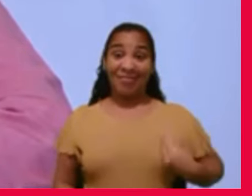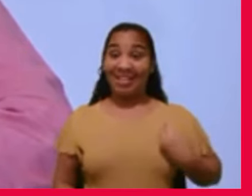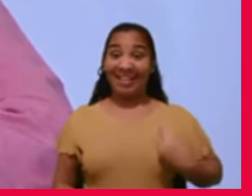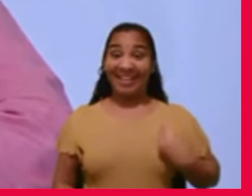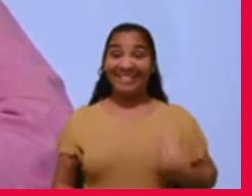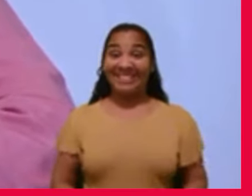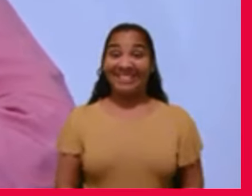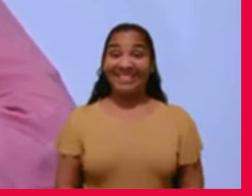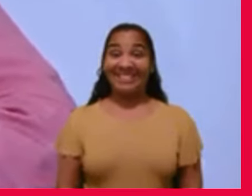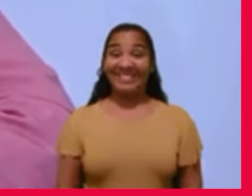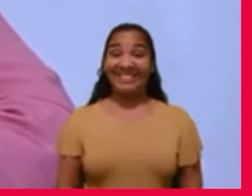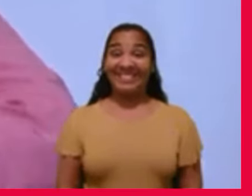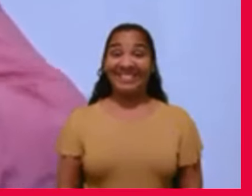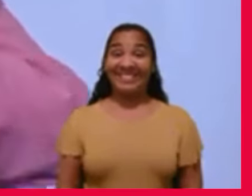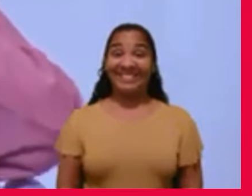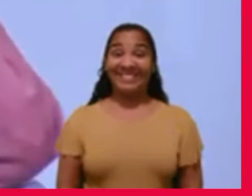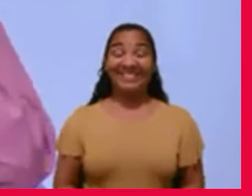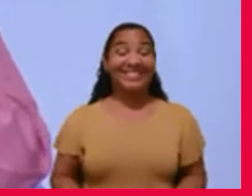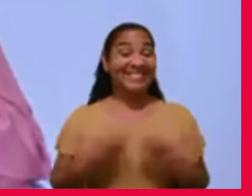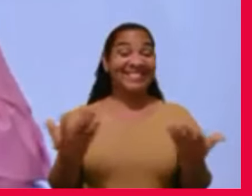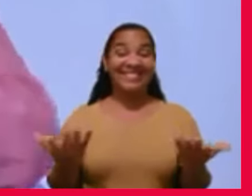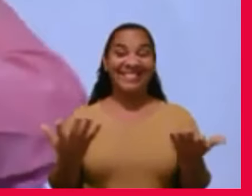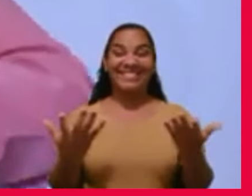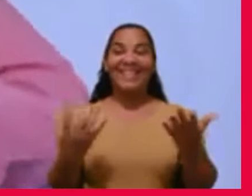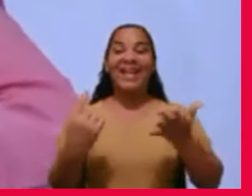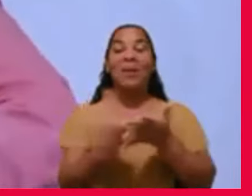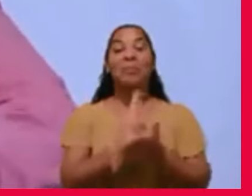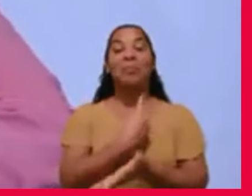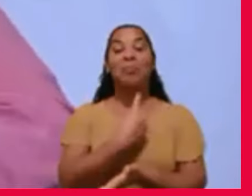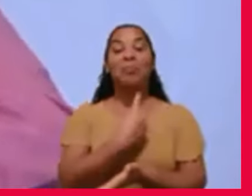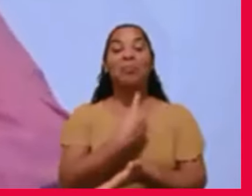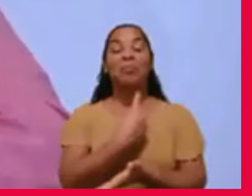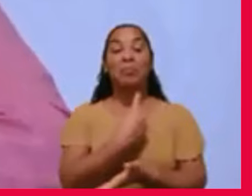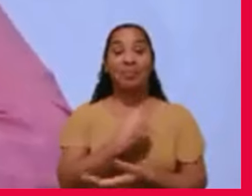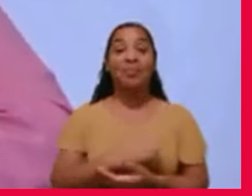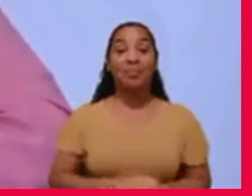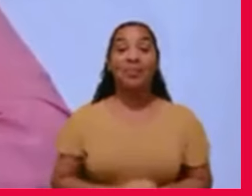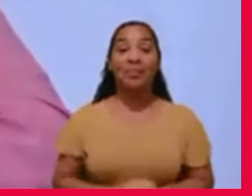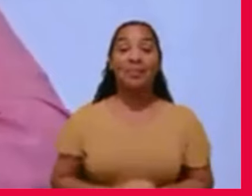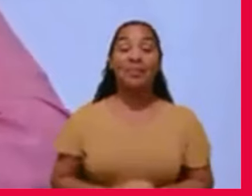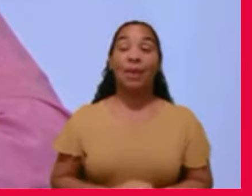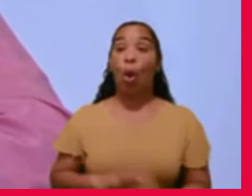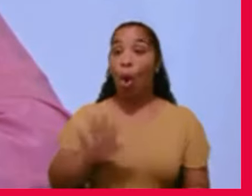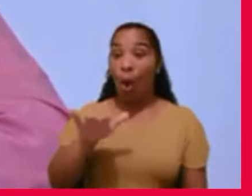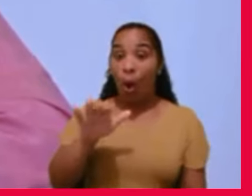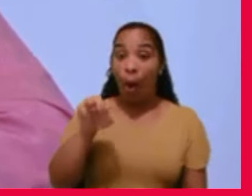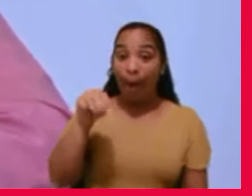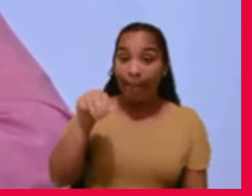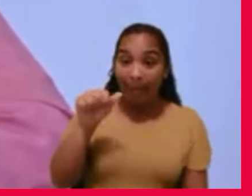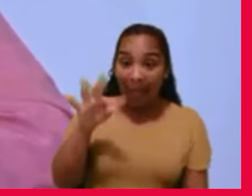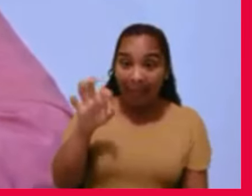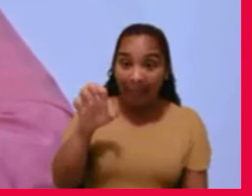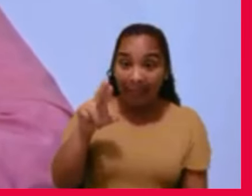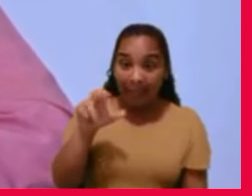Essa pergunta foi feita, Mateus, a Buda.